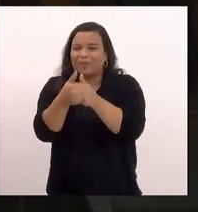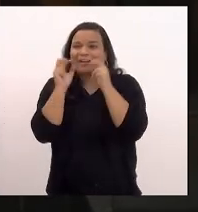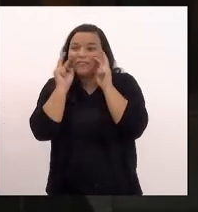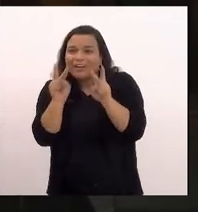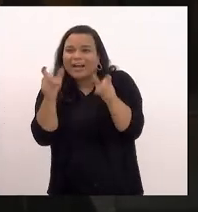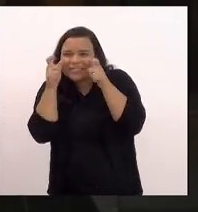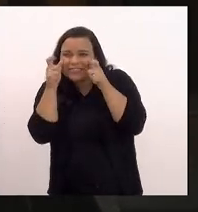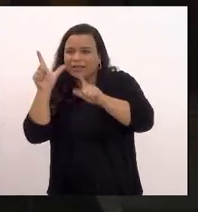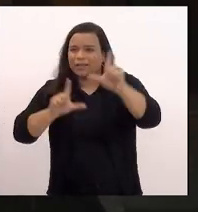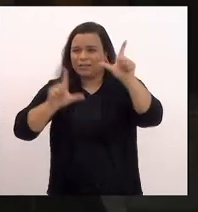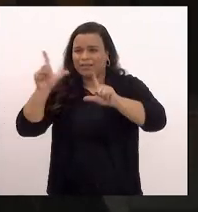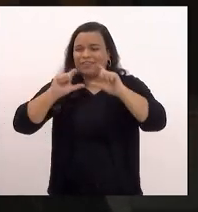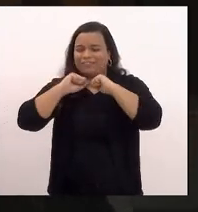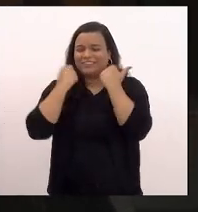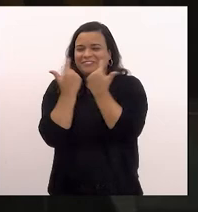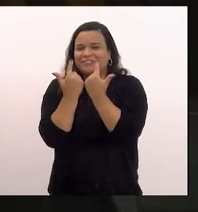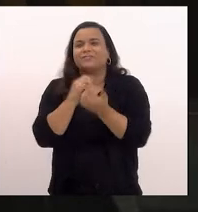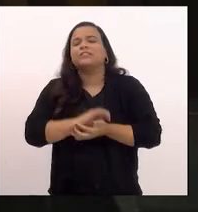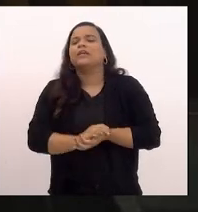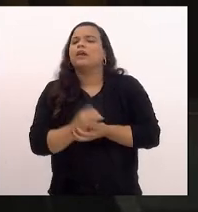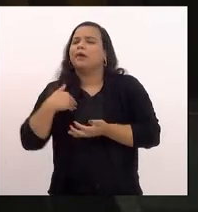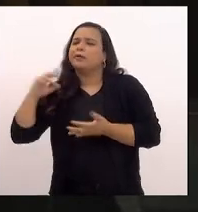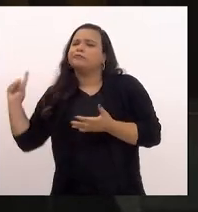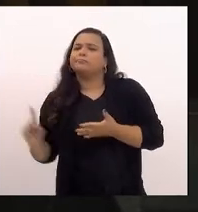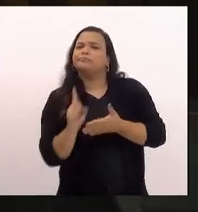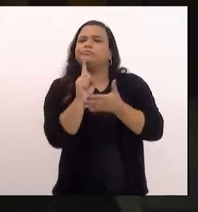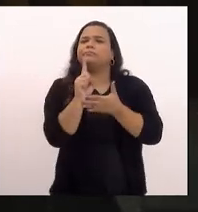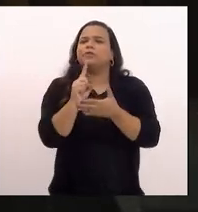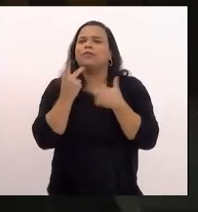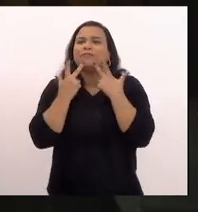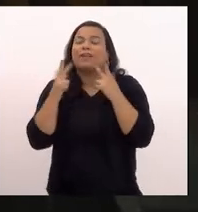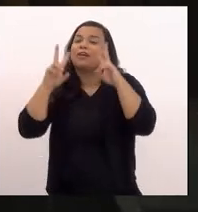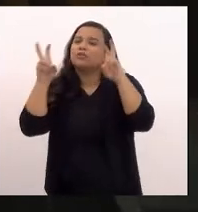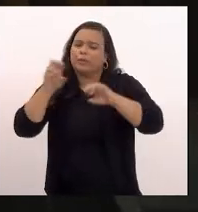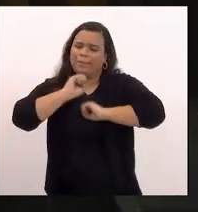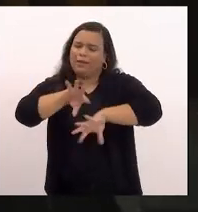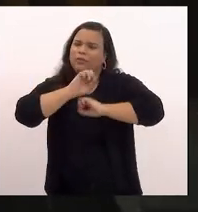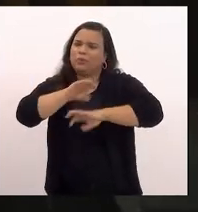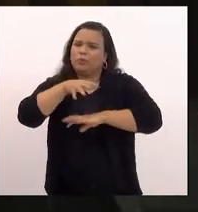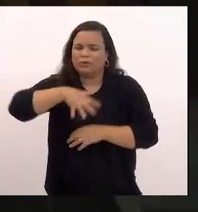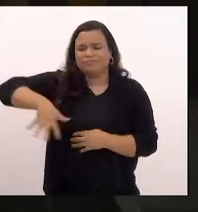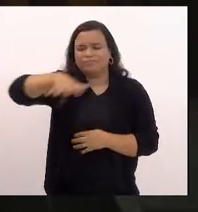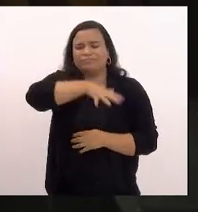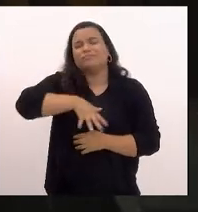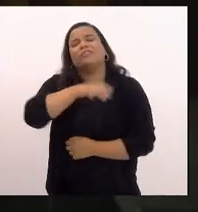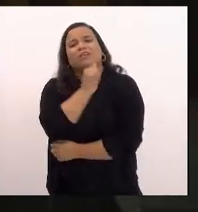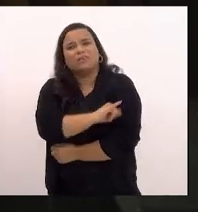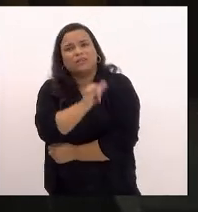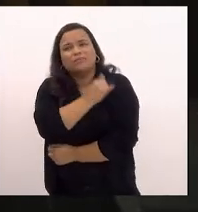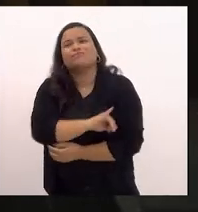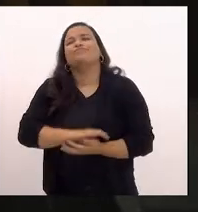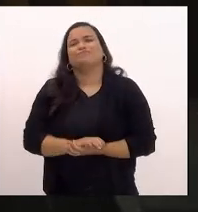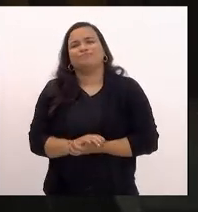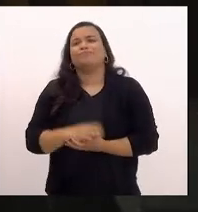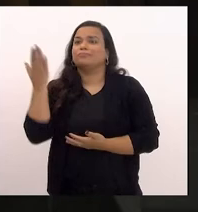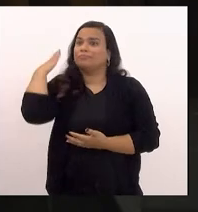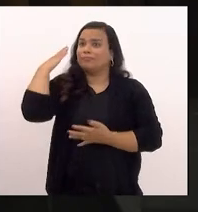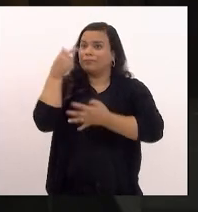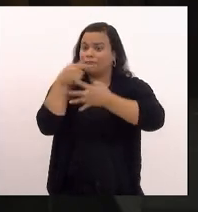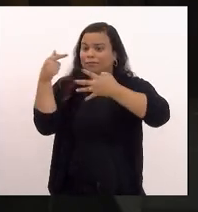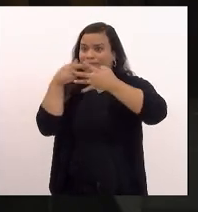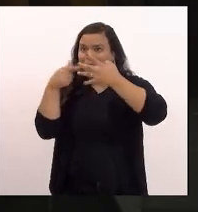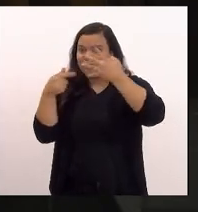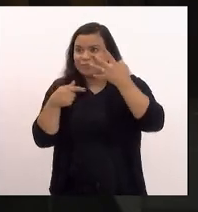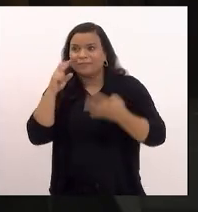hoje eu venho à tribuna para falar sobre a situação da educação no estado do Rio de Janeiro porque nas últimas semanas desde que foi